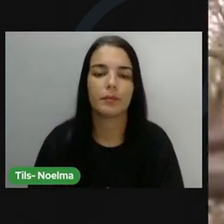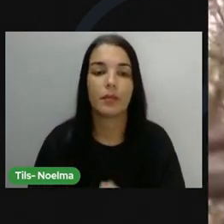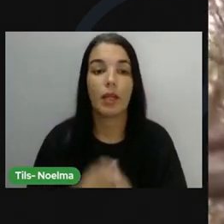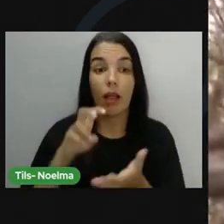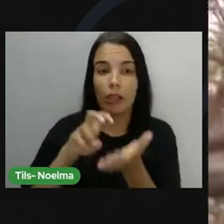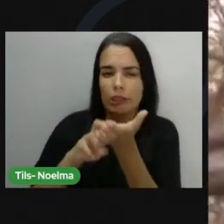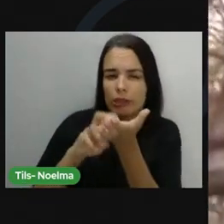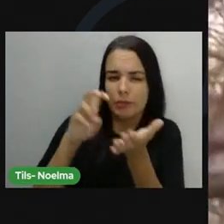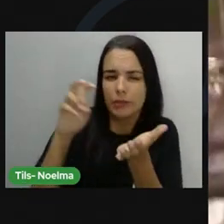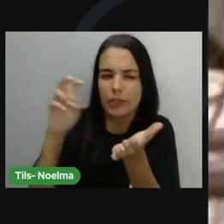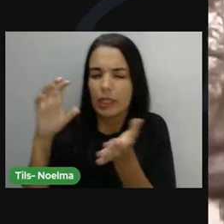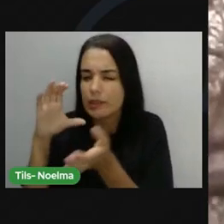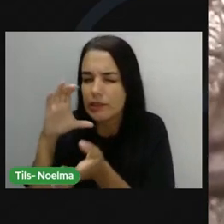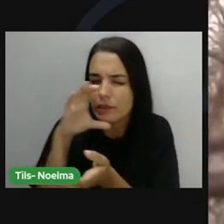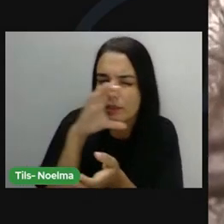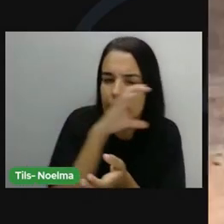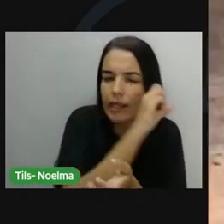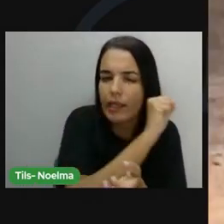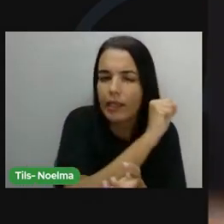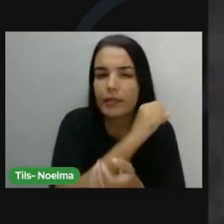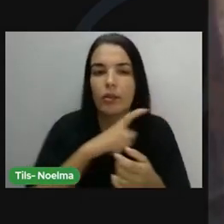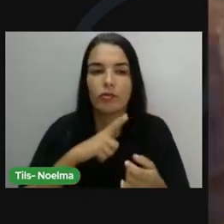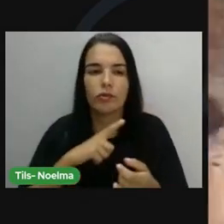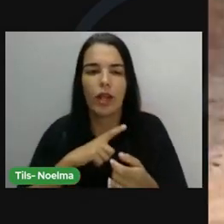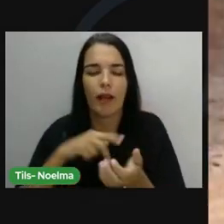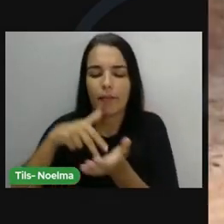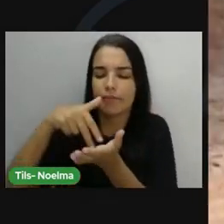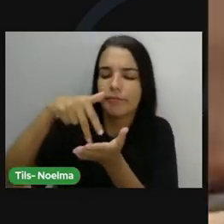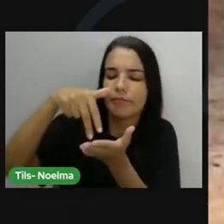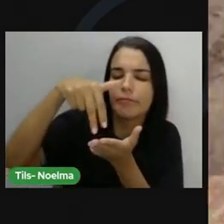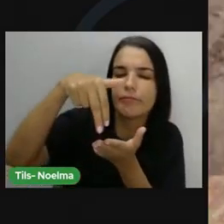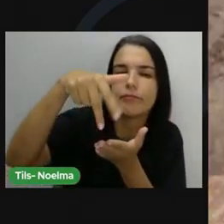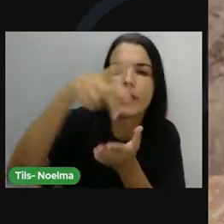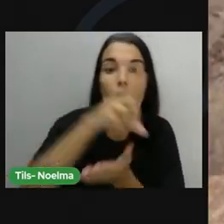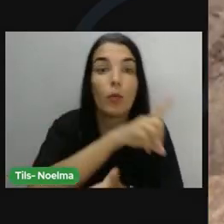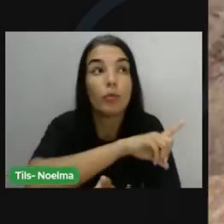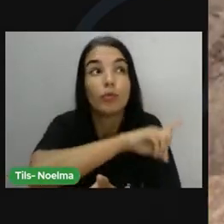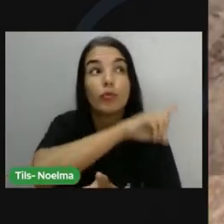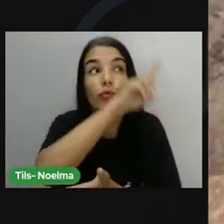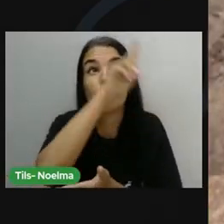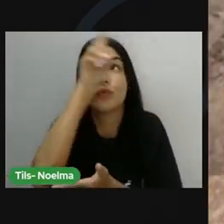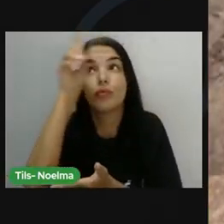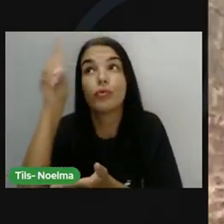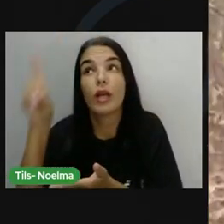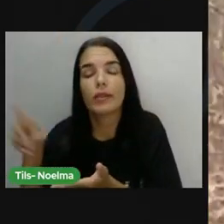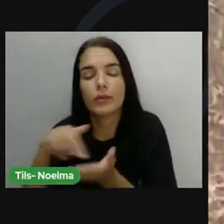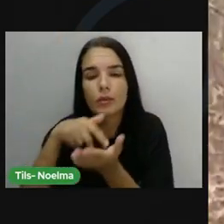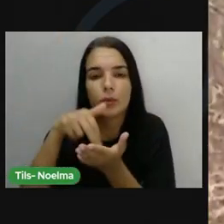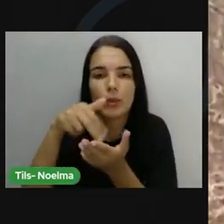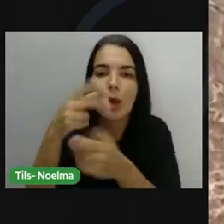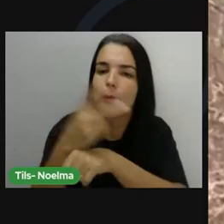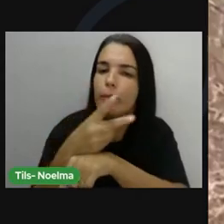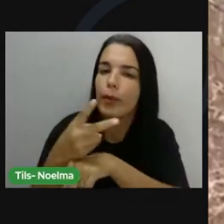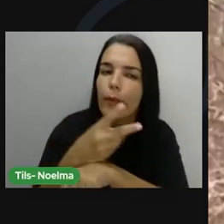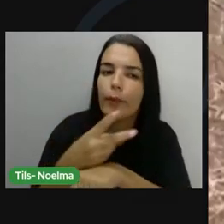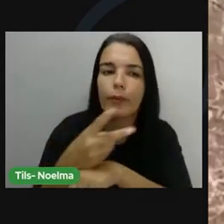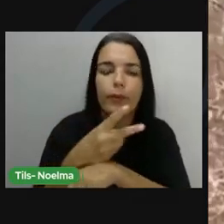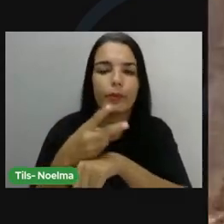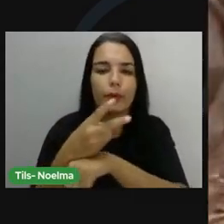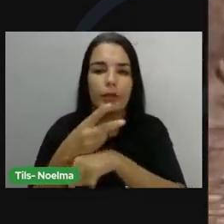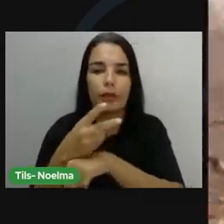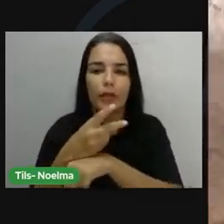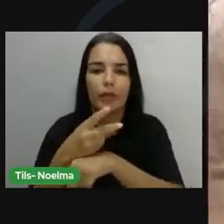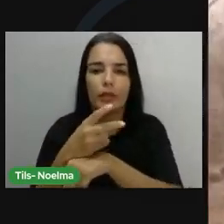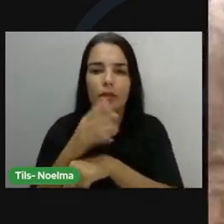estão nas trilhas da caatinga. É o dia inteiro caminhando, procurando umbuzeiro, árvore que só tem no Nordeste.